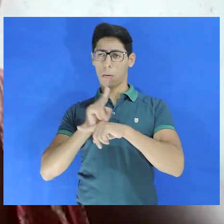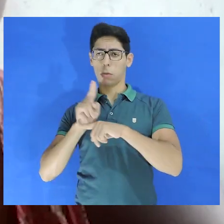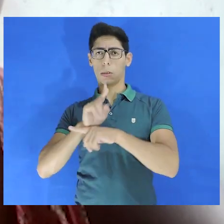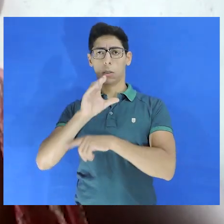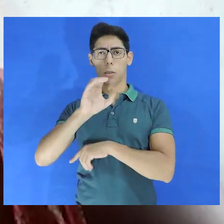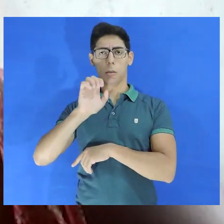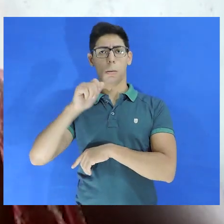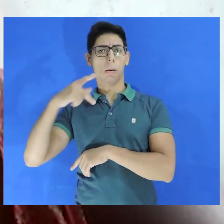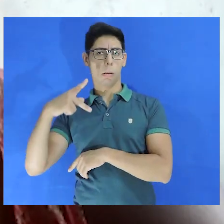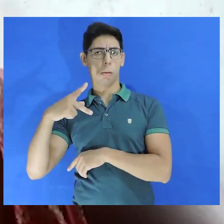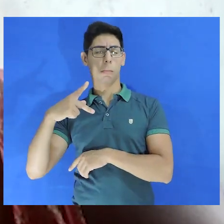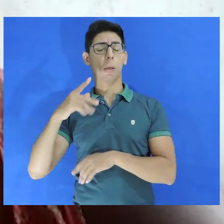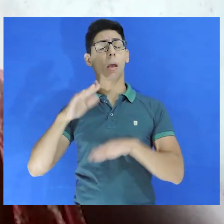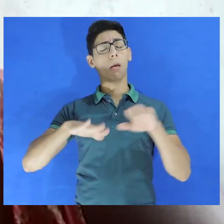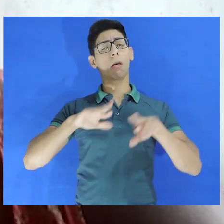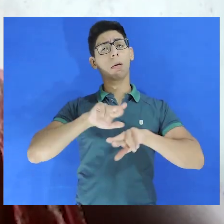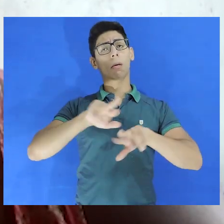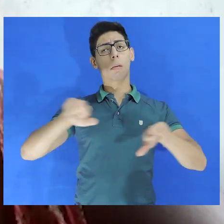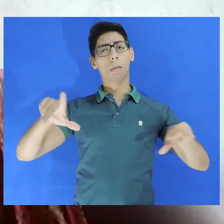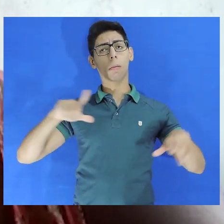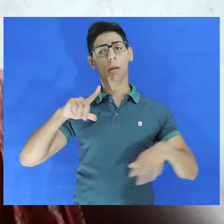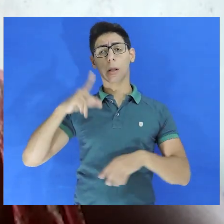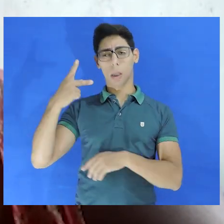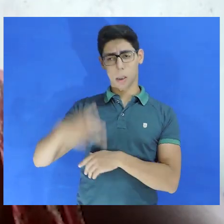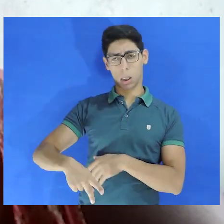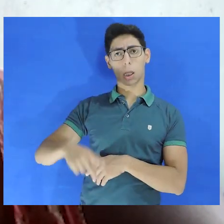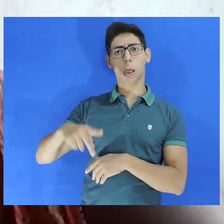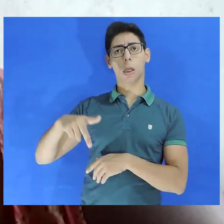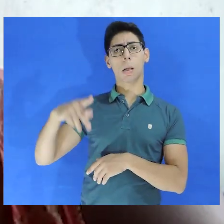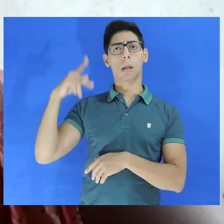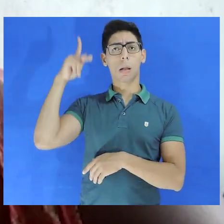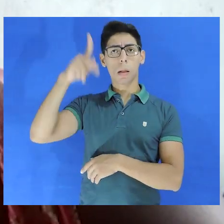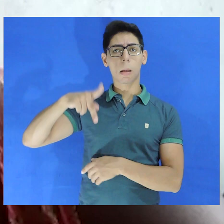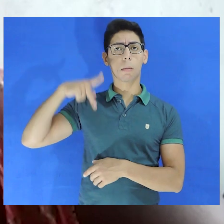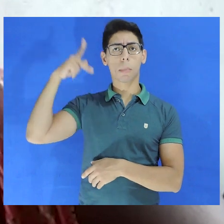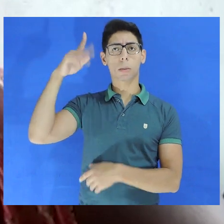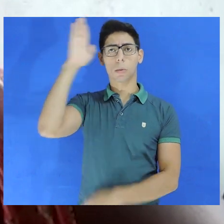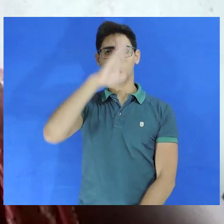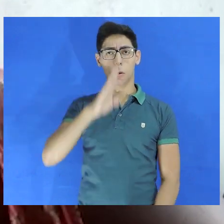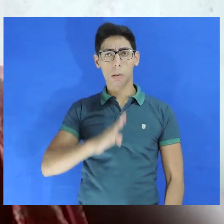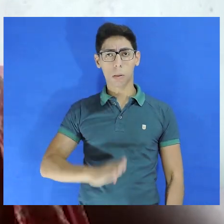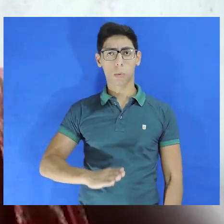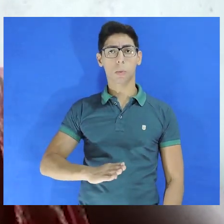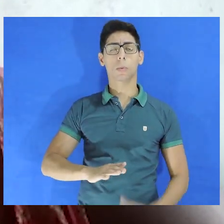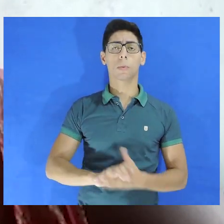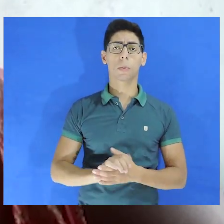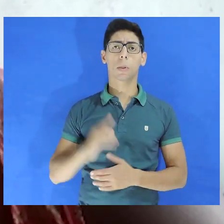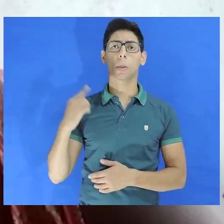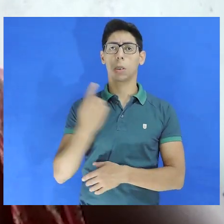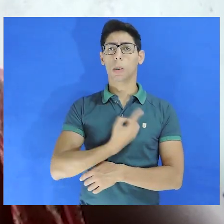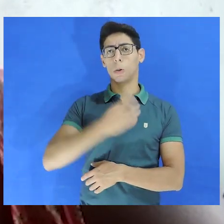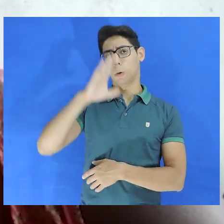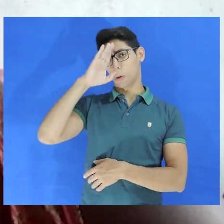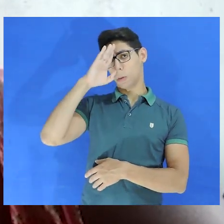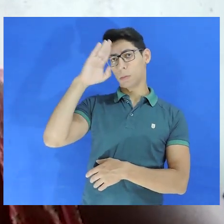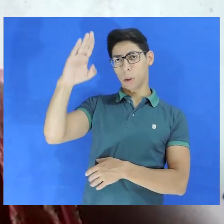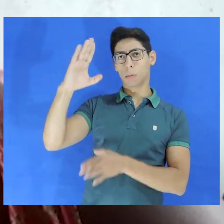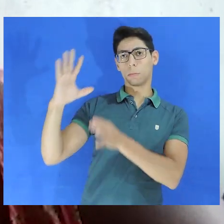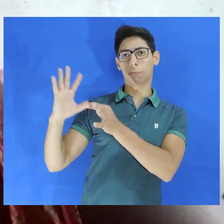da CEAP. E muitas das nossas denúncias a gente também faz para a Pastoral Cacerária Nacional, que é a nossa